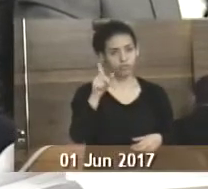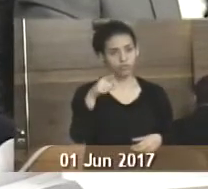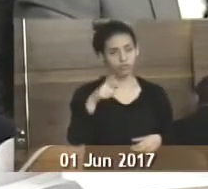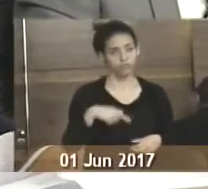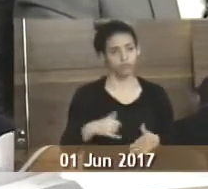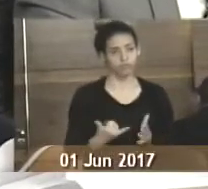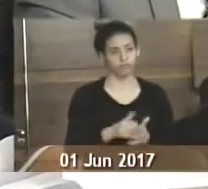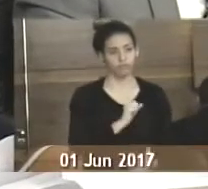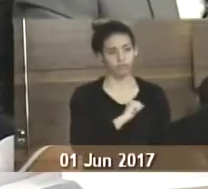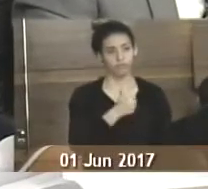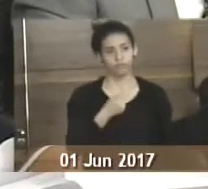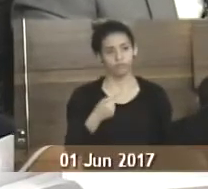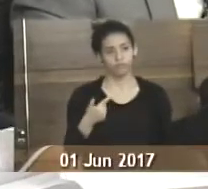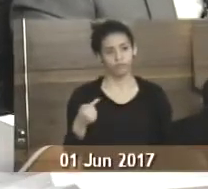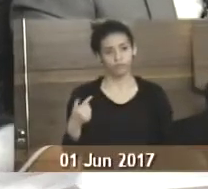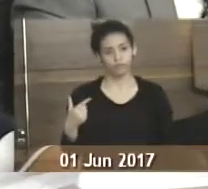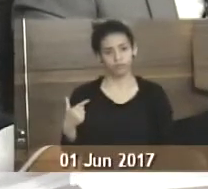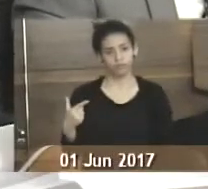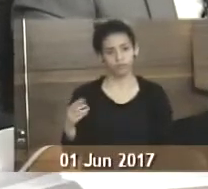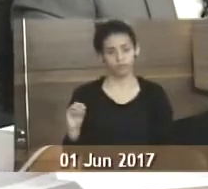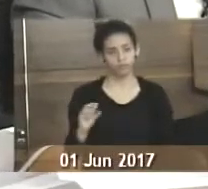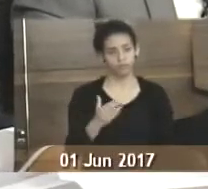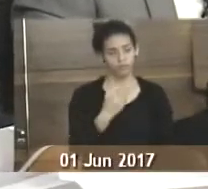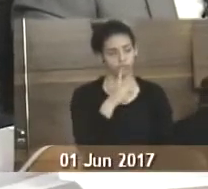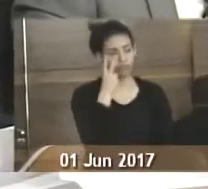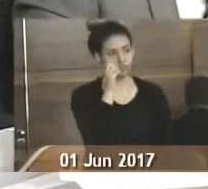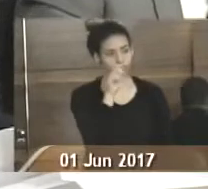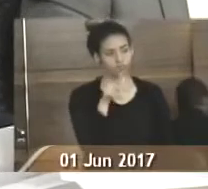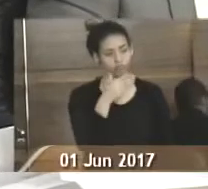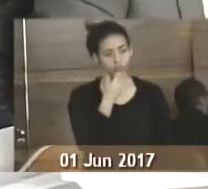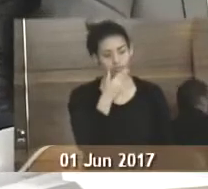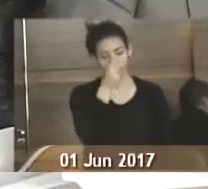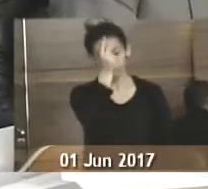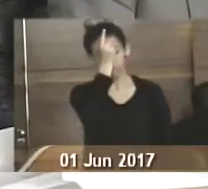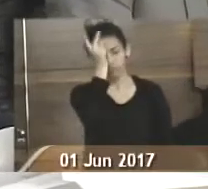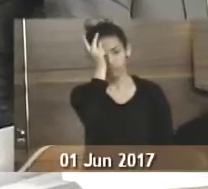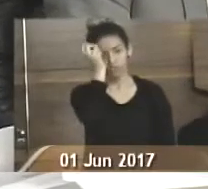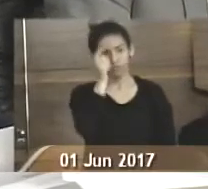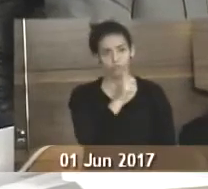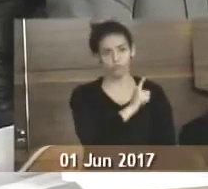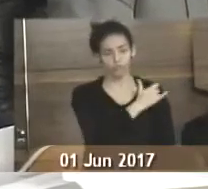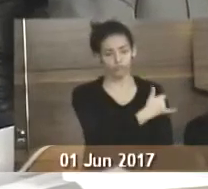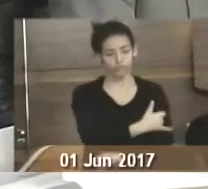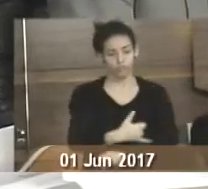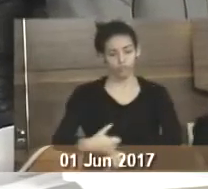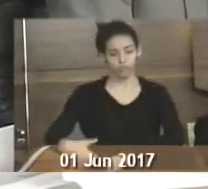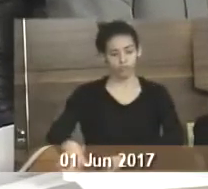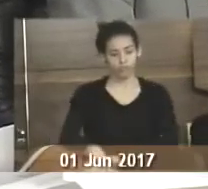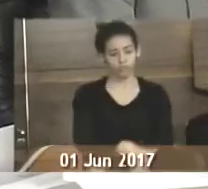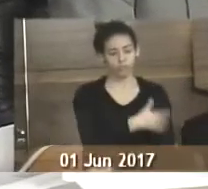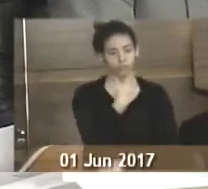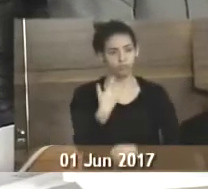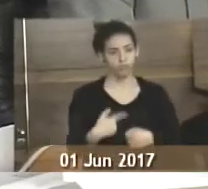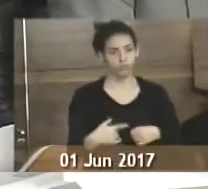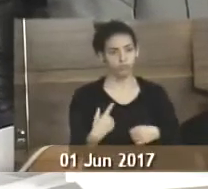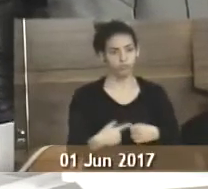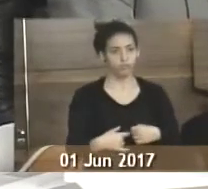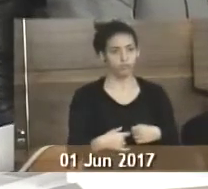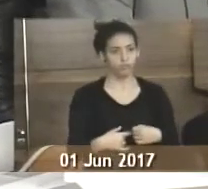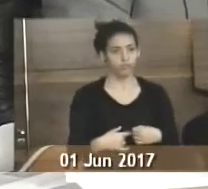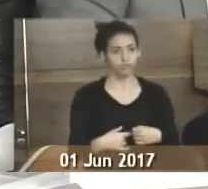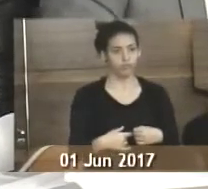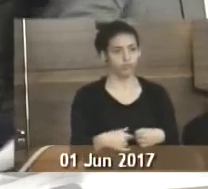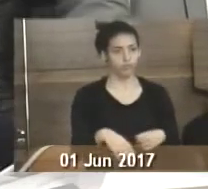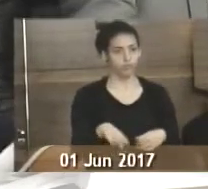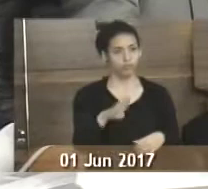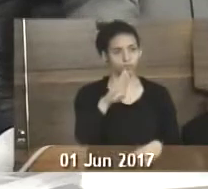1770, de 2017. Zé Augusto. Indicando ao prefeito municipal a pavimentação asfáltica na rua Itajaí e Tinga,